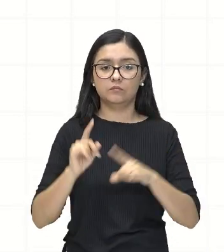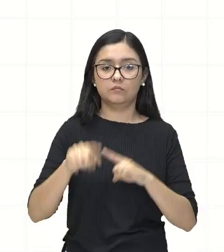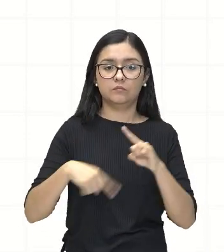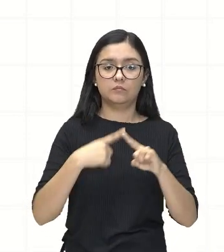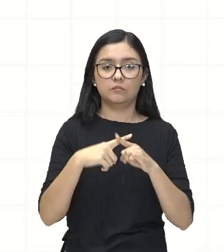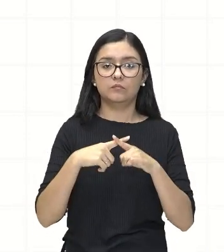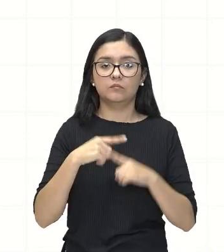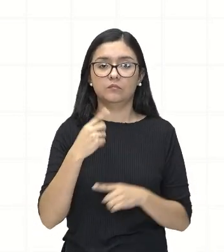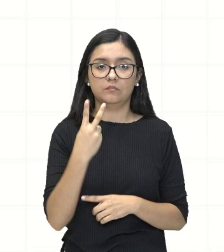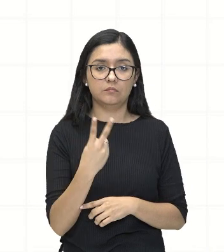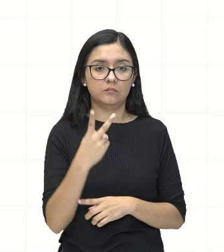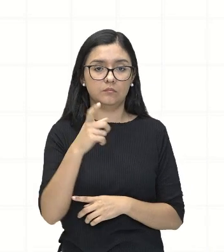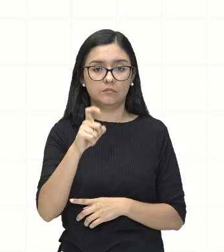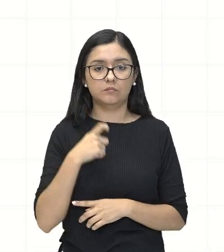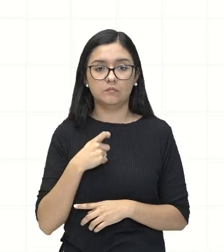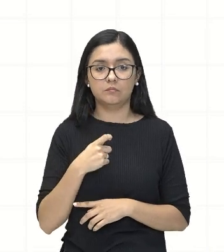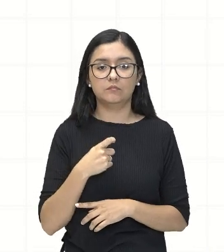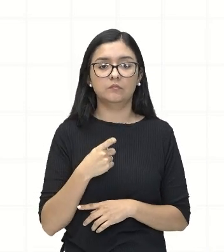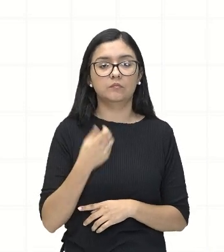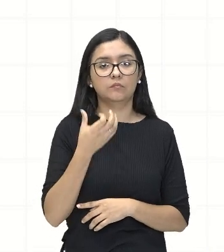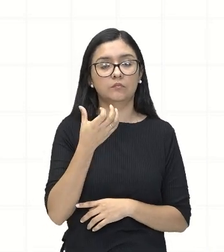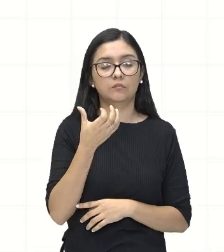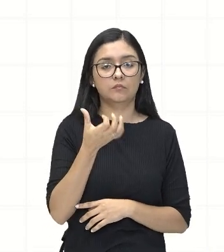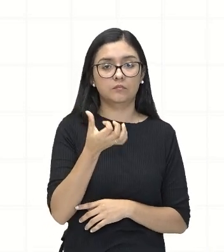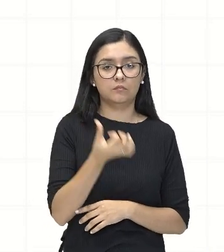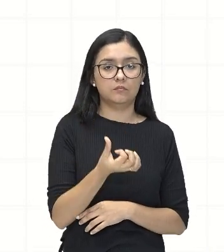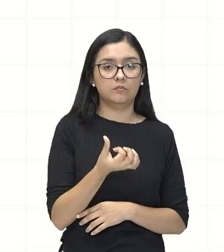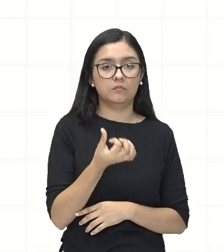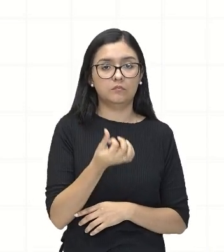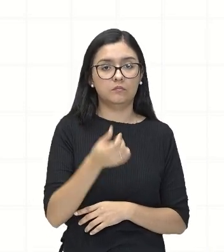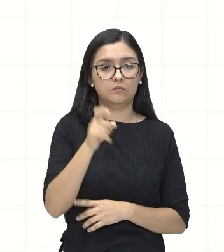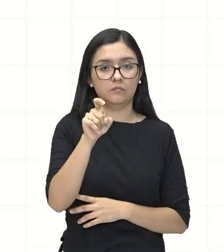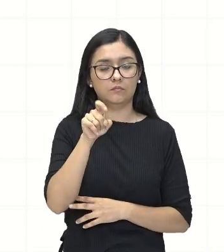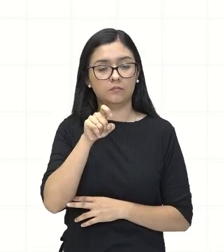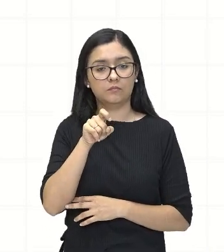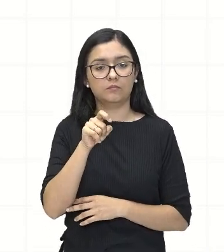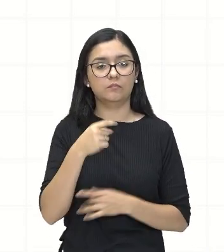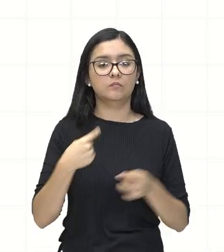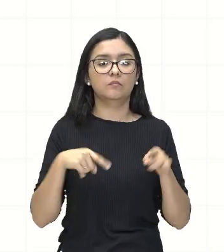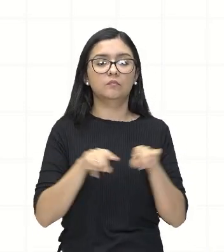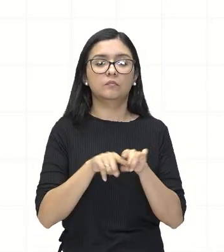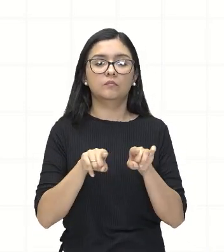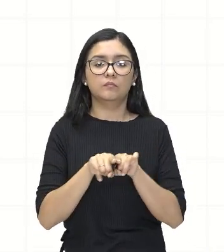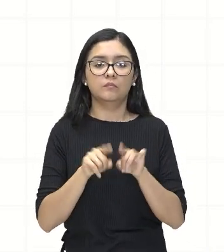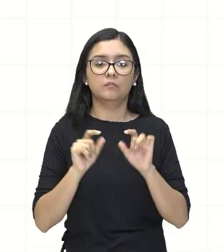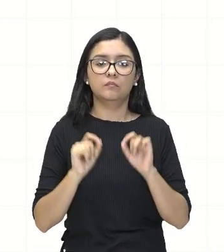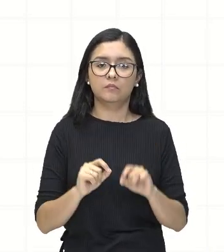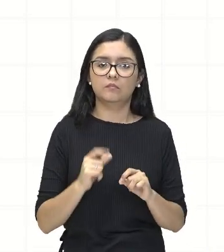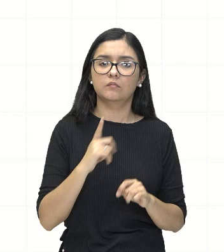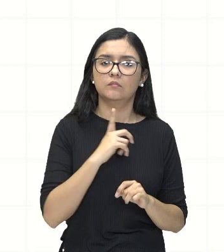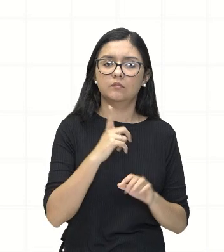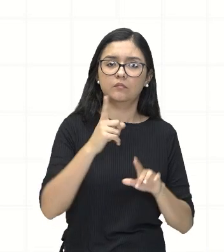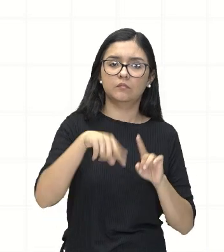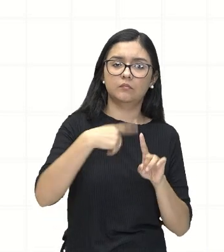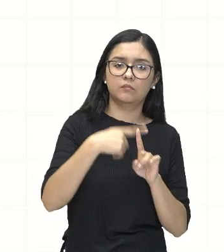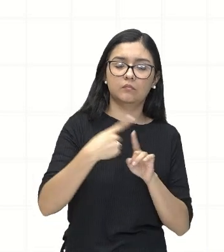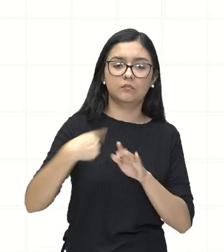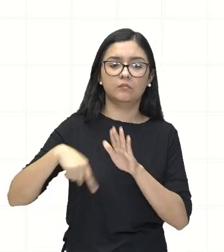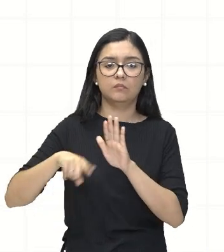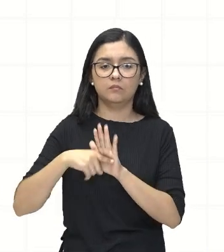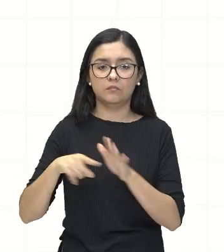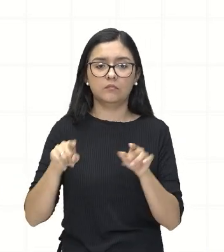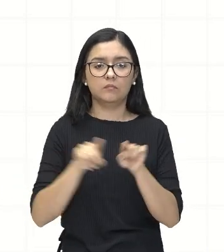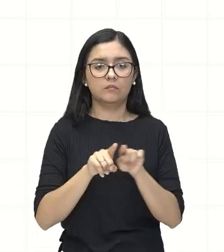que é 6X. E aqui também, então quando temos soma e subtração e aqui temos